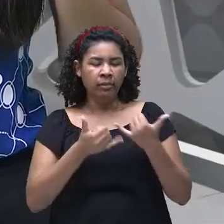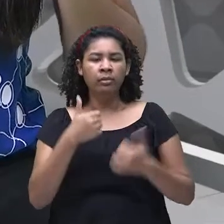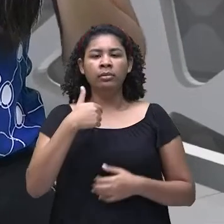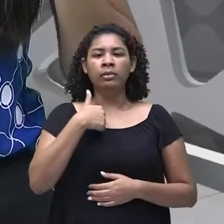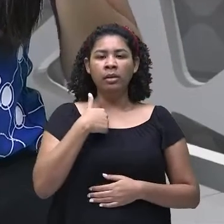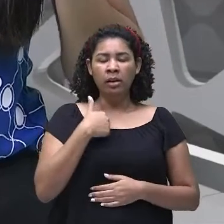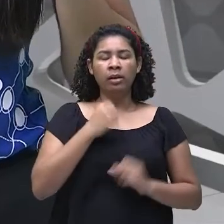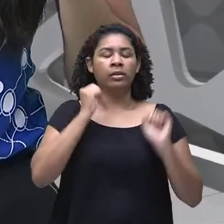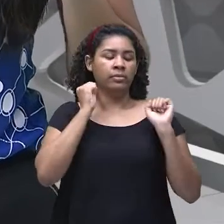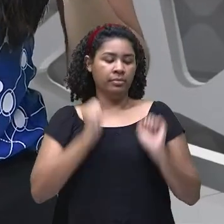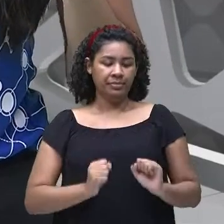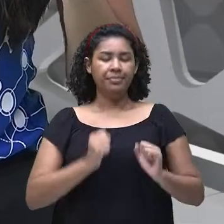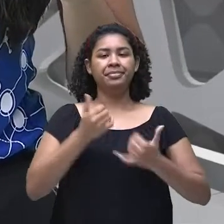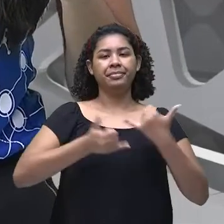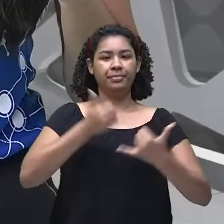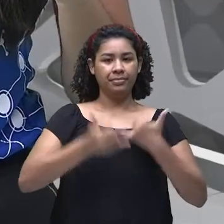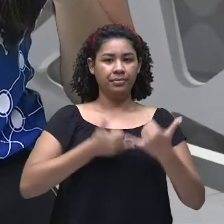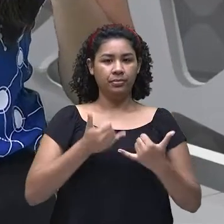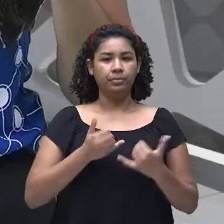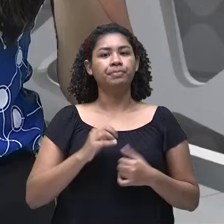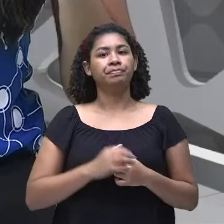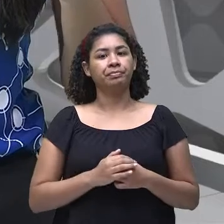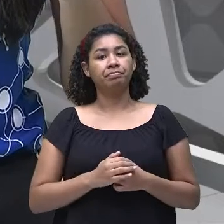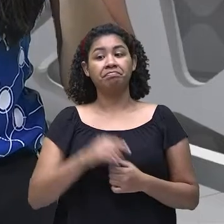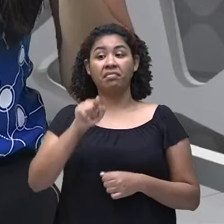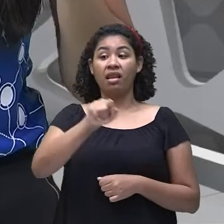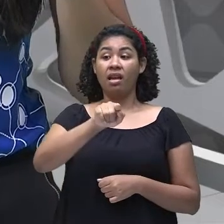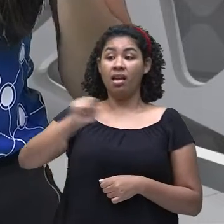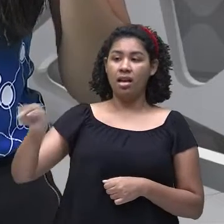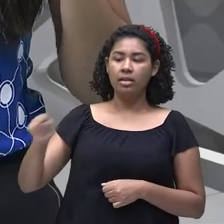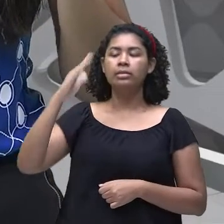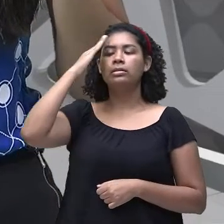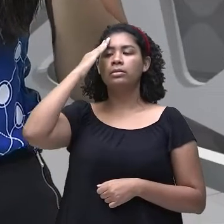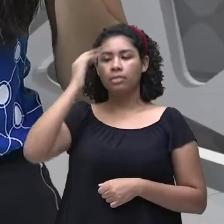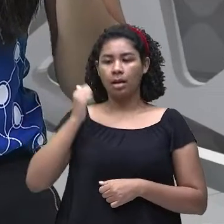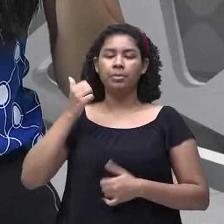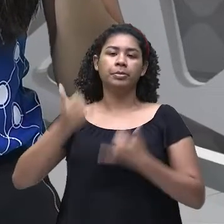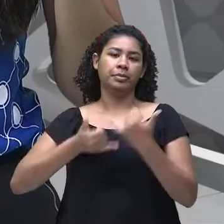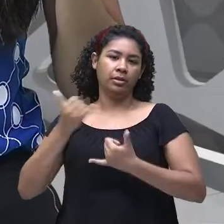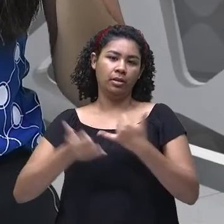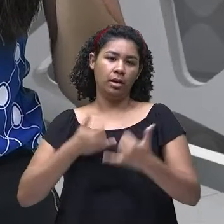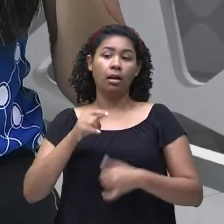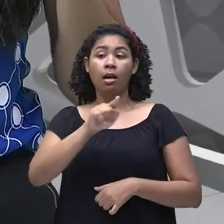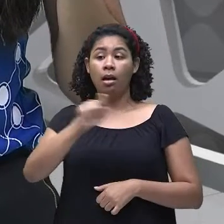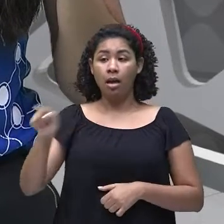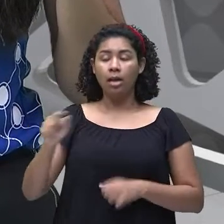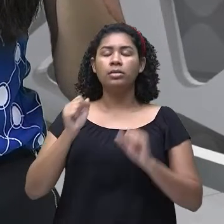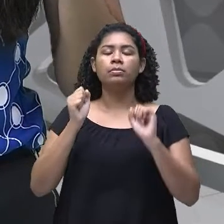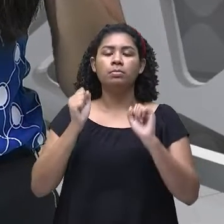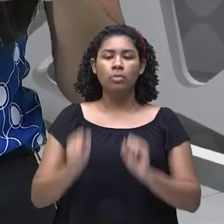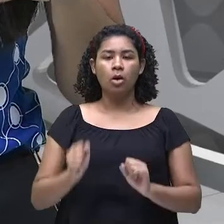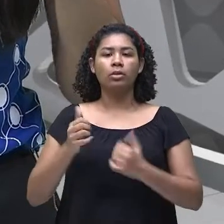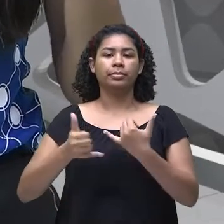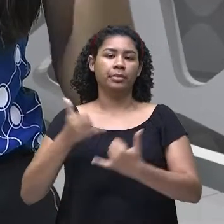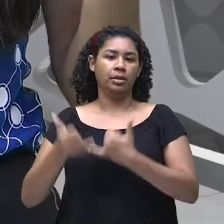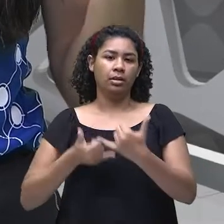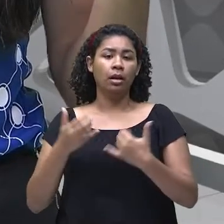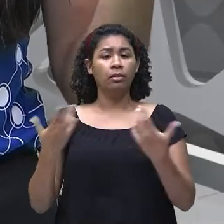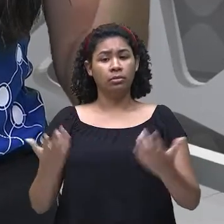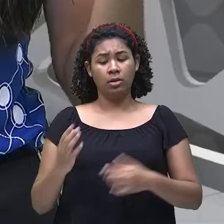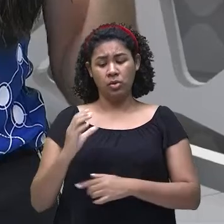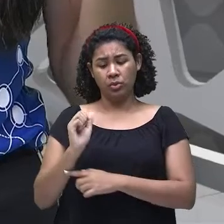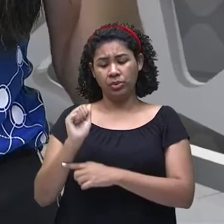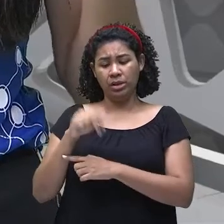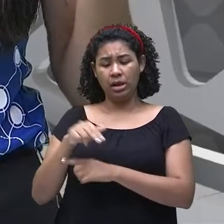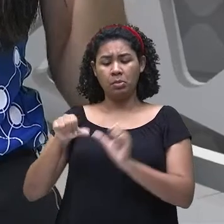que ele sabe, então você vai falar, he can play. Ok? Então, esse é o verbo modal can, que tem várias